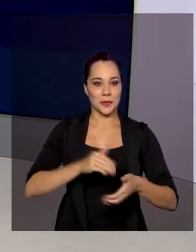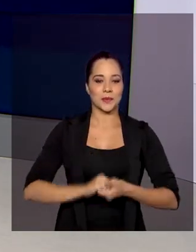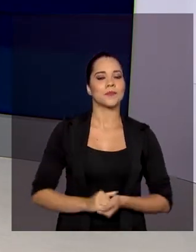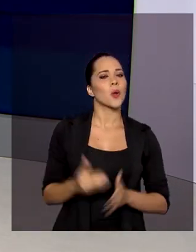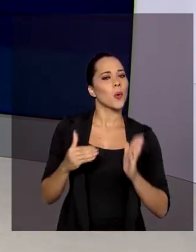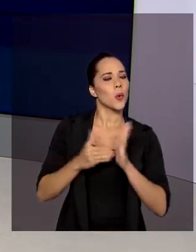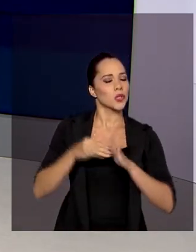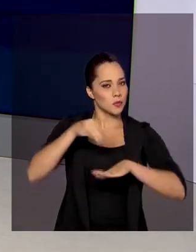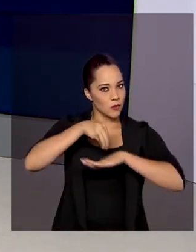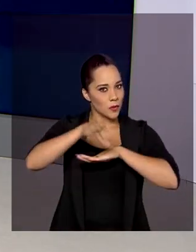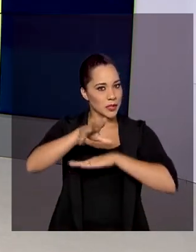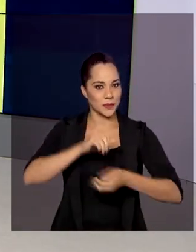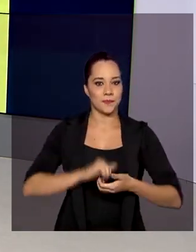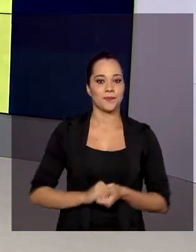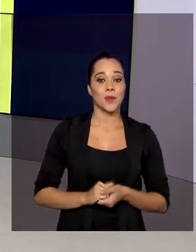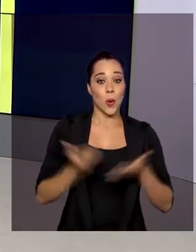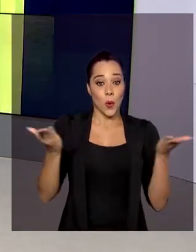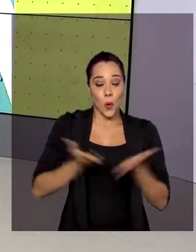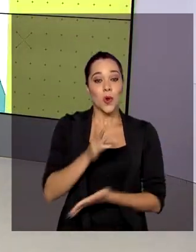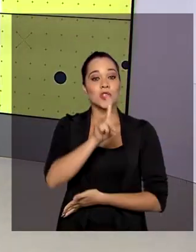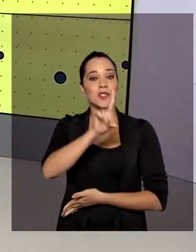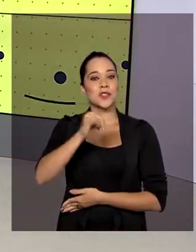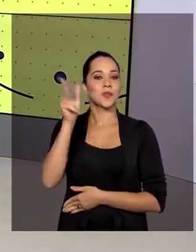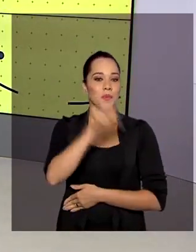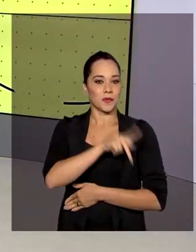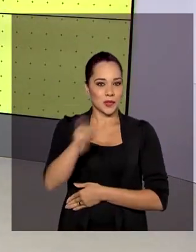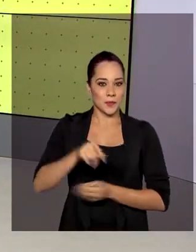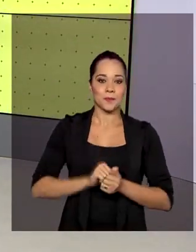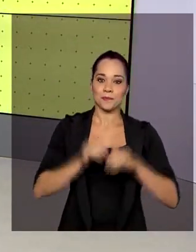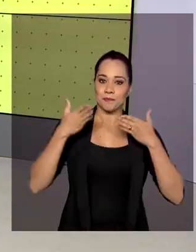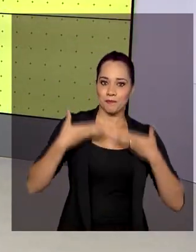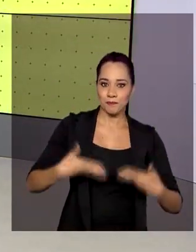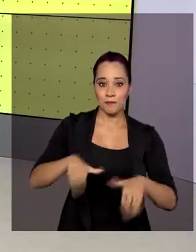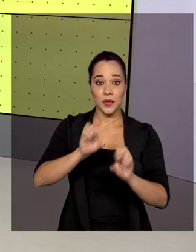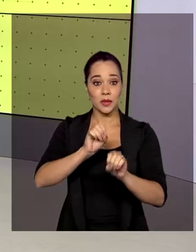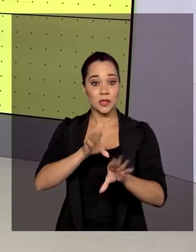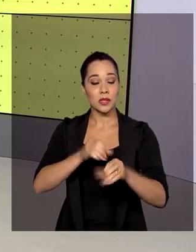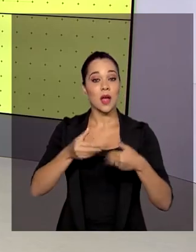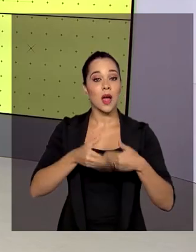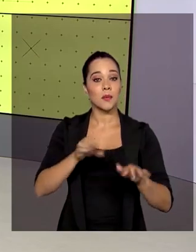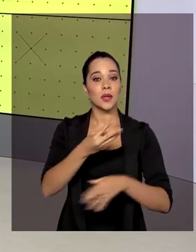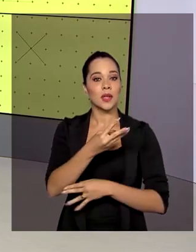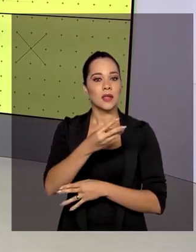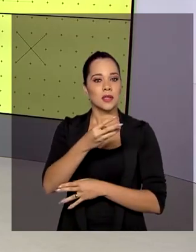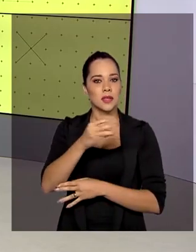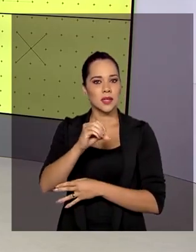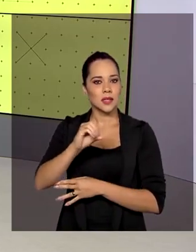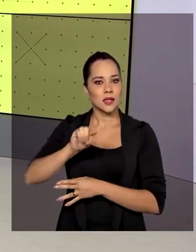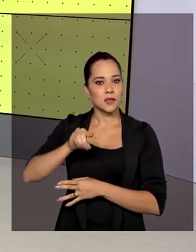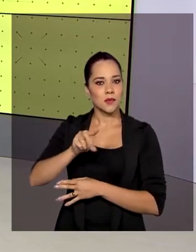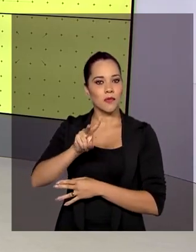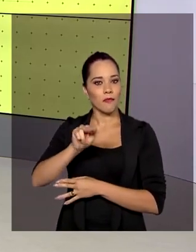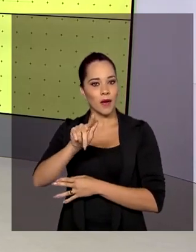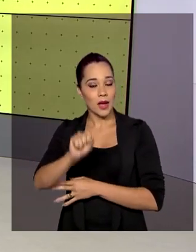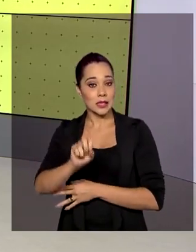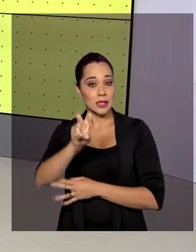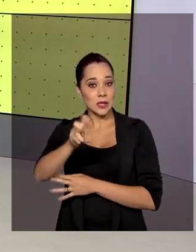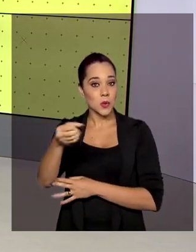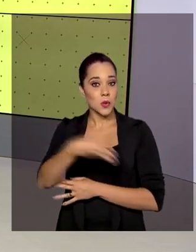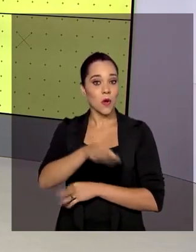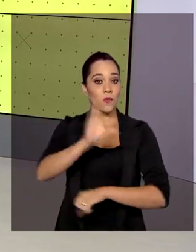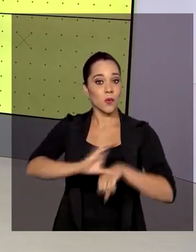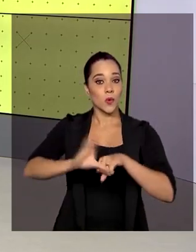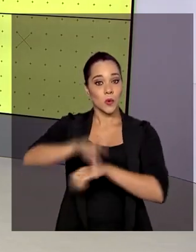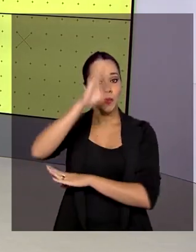E uma última informação. Hoje, dia do professor, o Ministério da Educação abre 300 mil vagas em cinco novos cursos